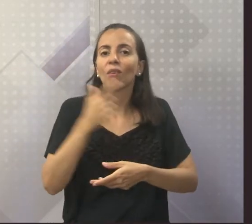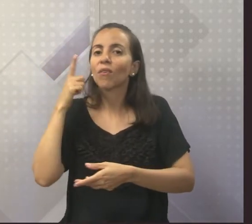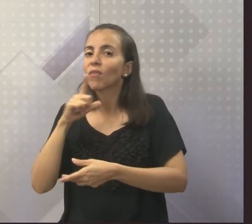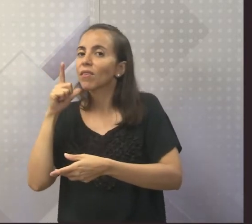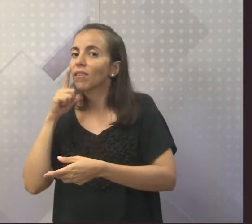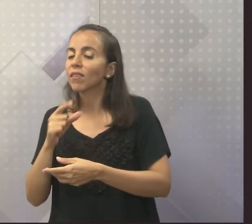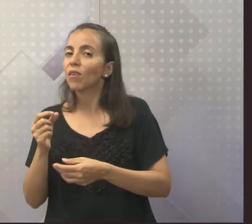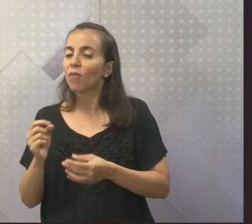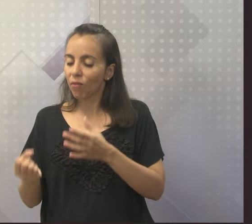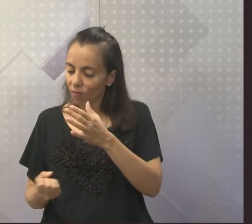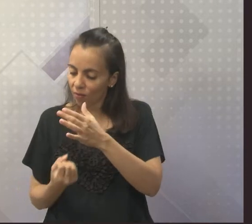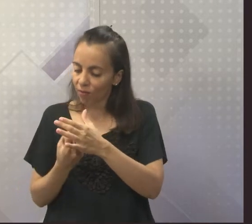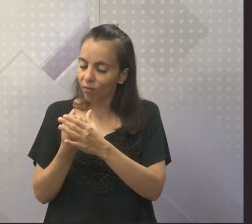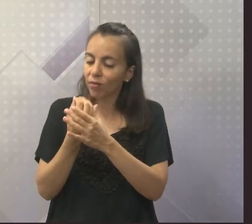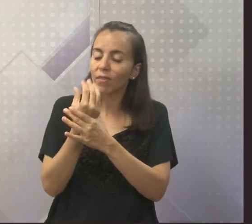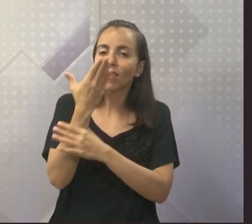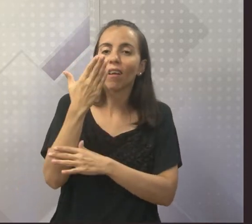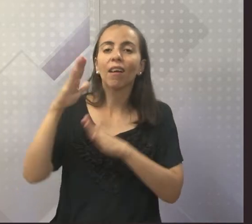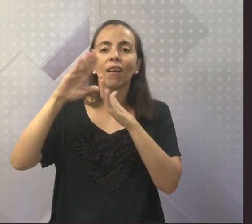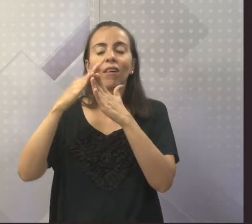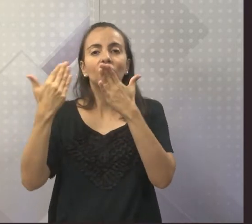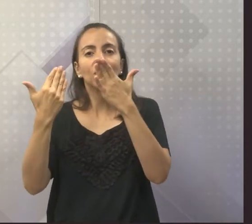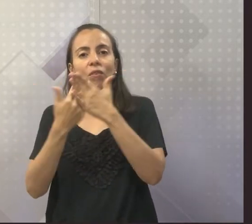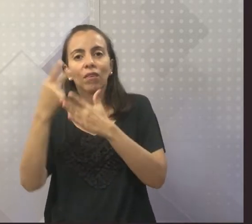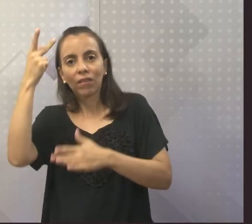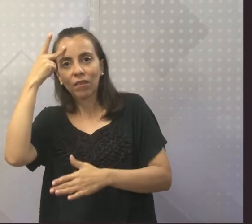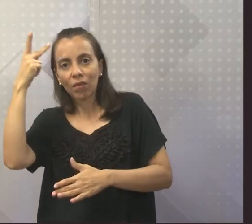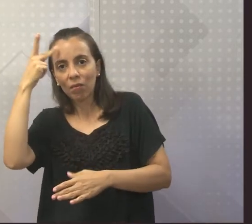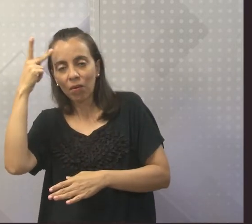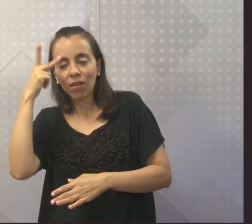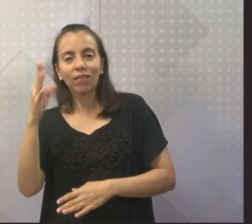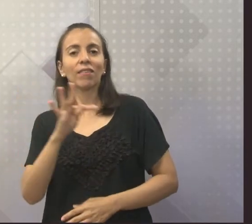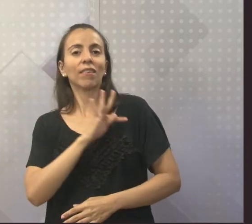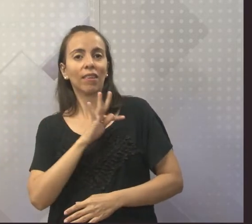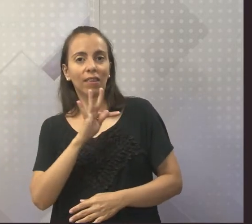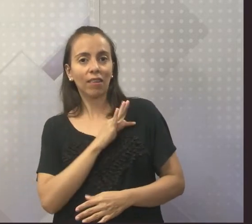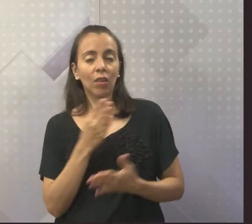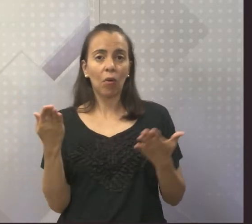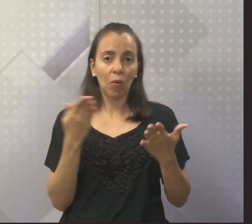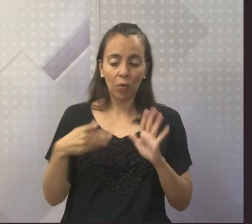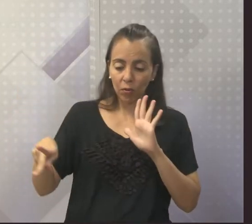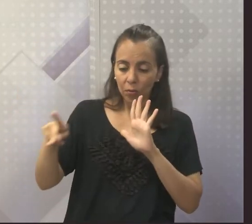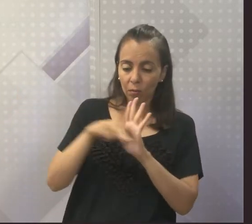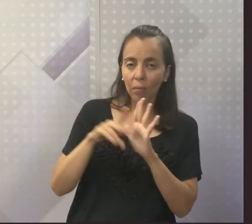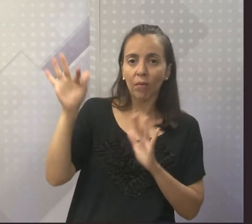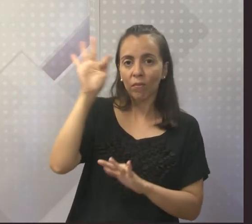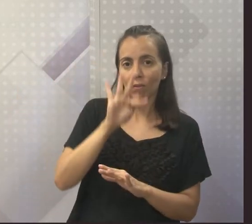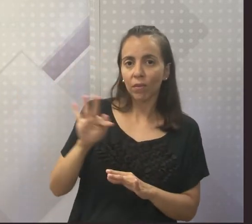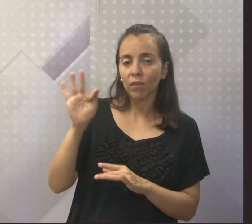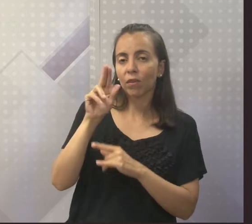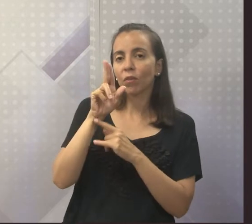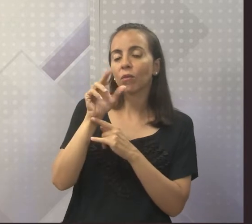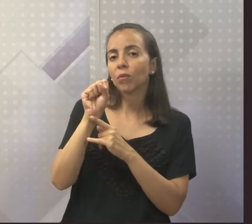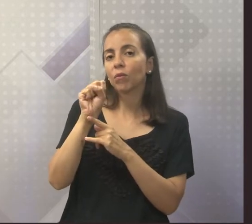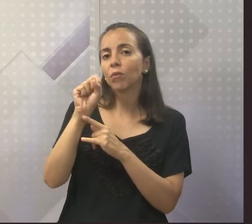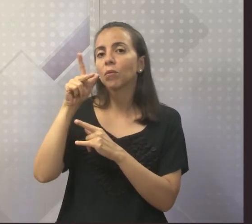Paulo, que hoje pertence à USP, a Universidade de São Paulo, e funda também o Instituto Histórico e Geográfico de São